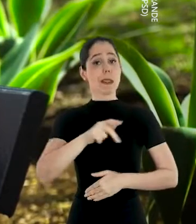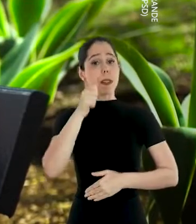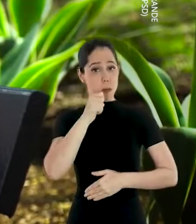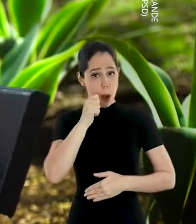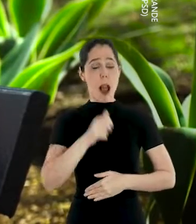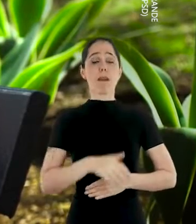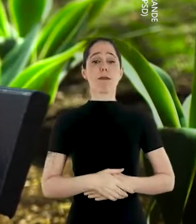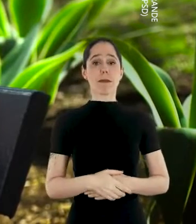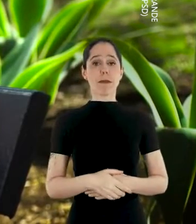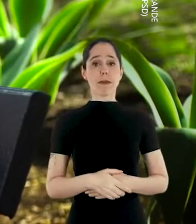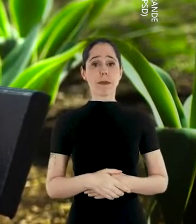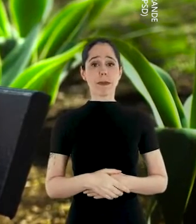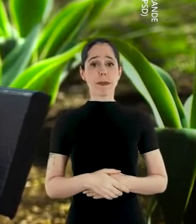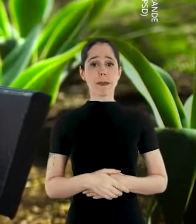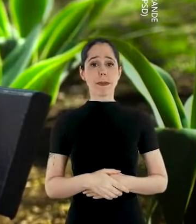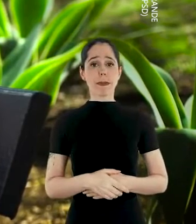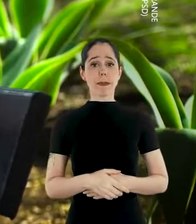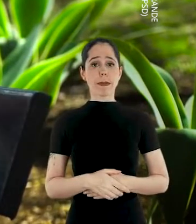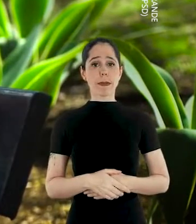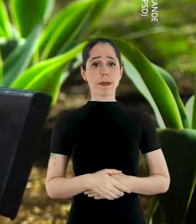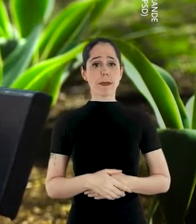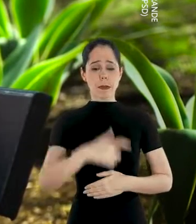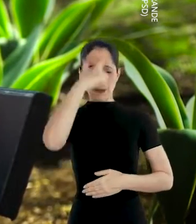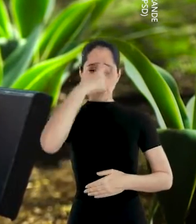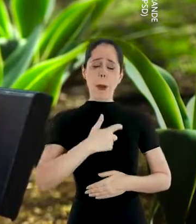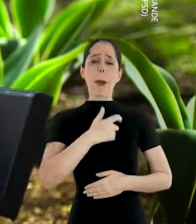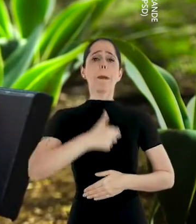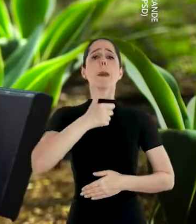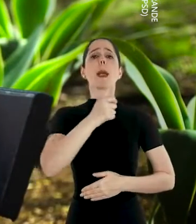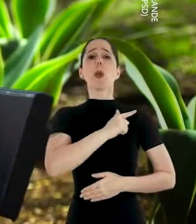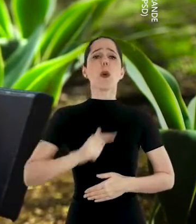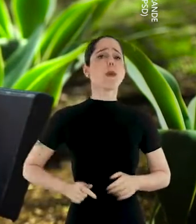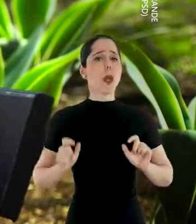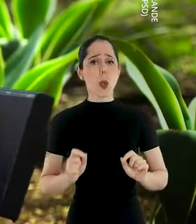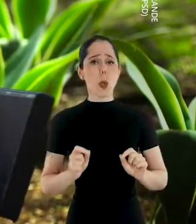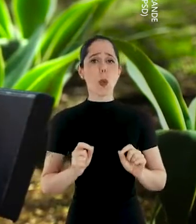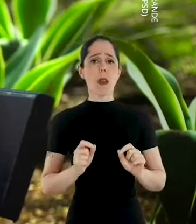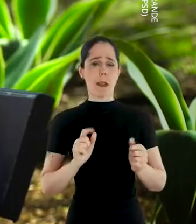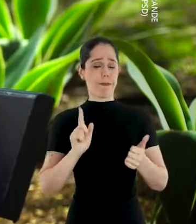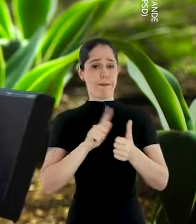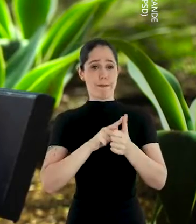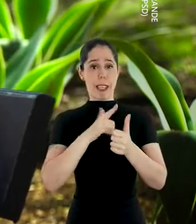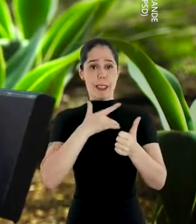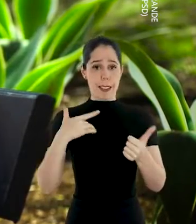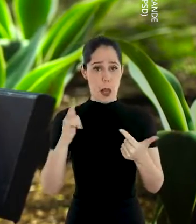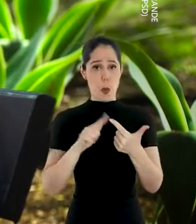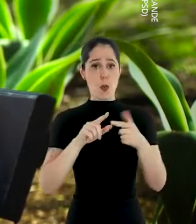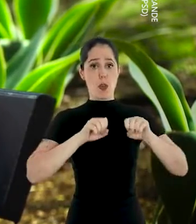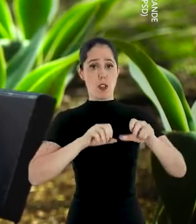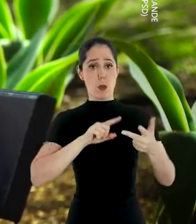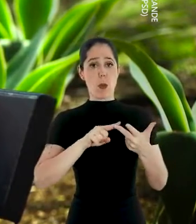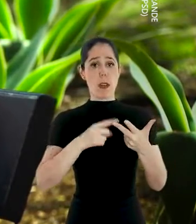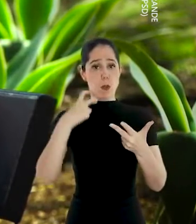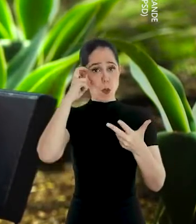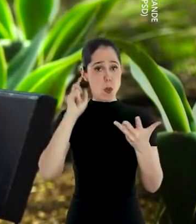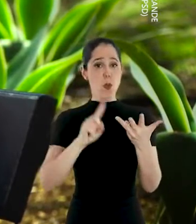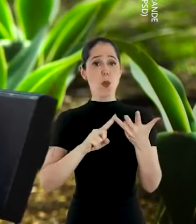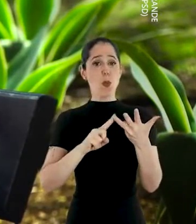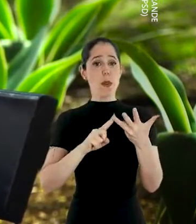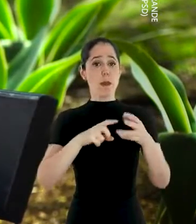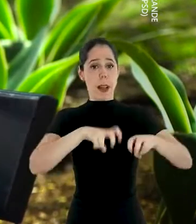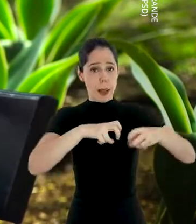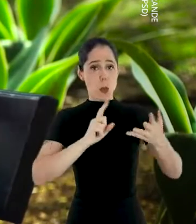foram presididos por mulheres. O primeiro a colocar, ao mesmo tempo, a saúde, a educação, a